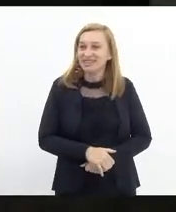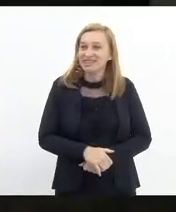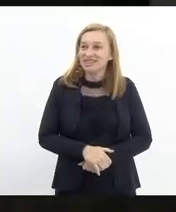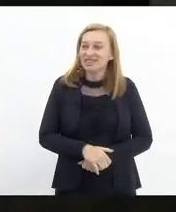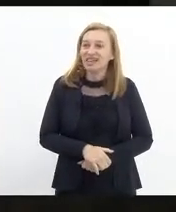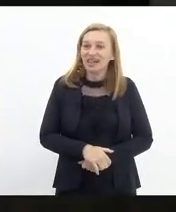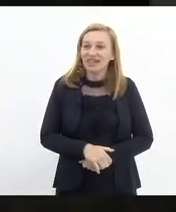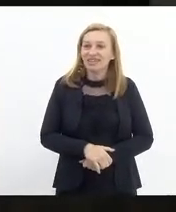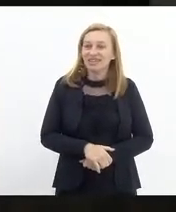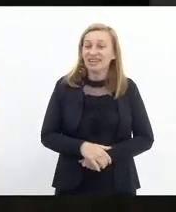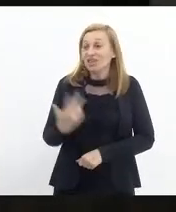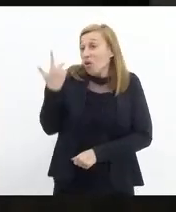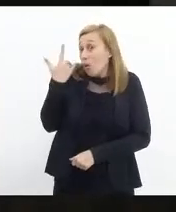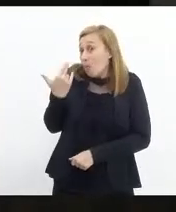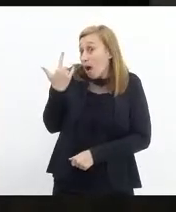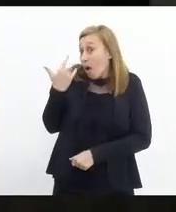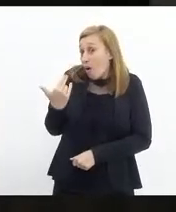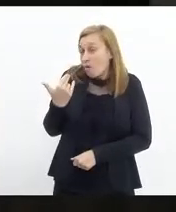É natural.